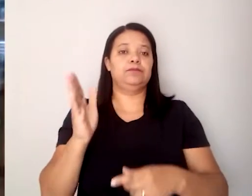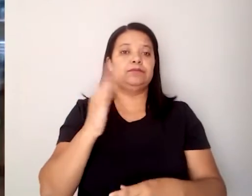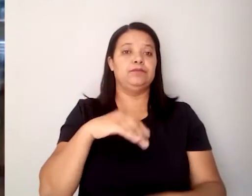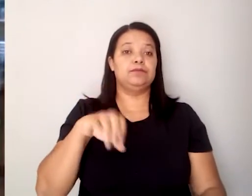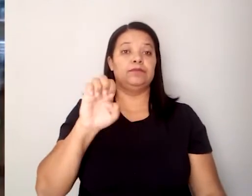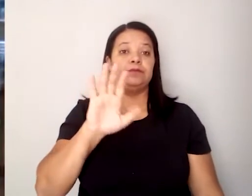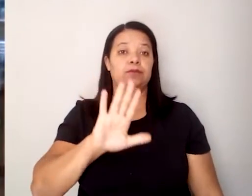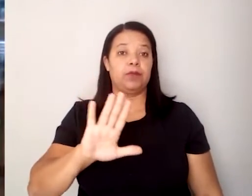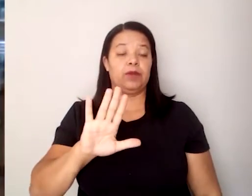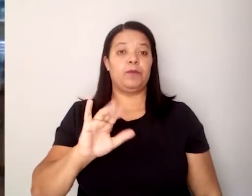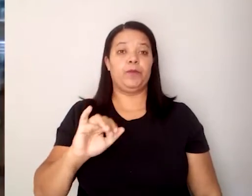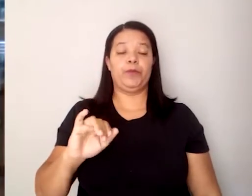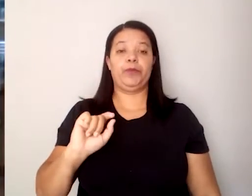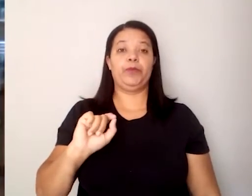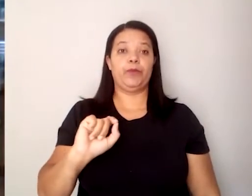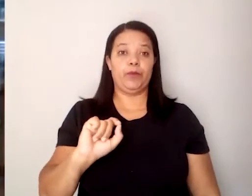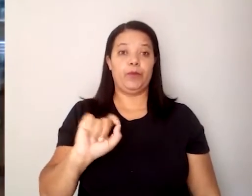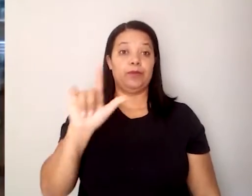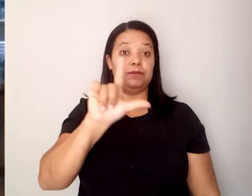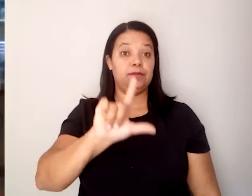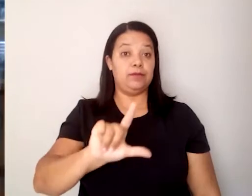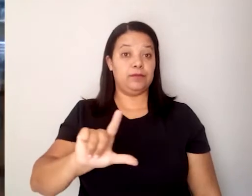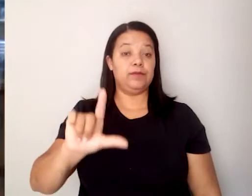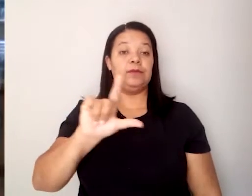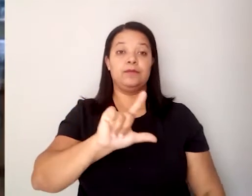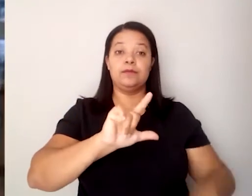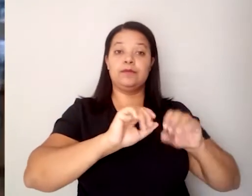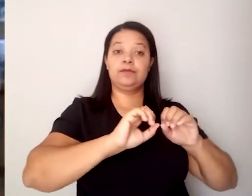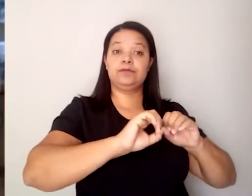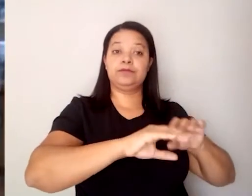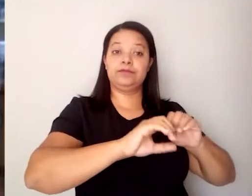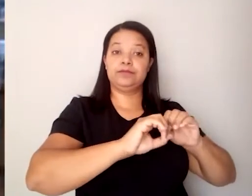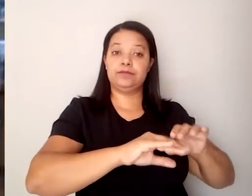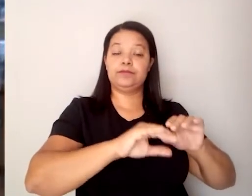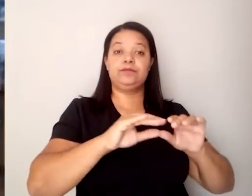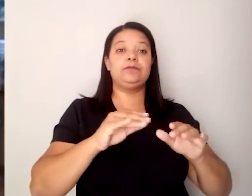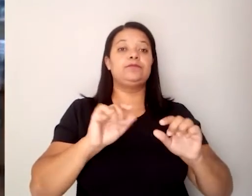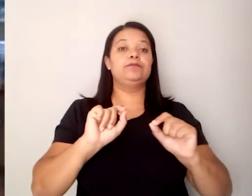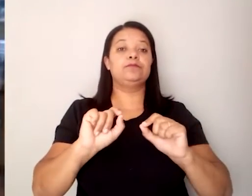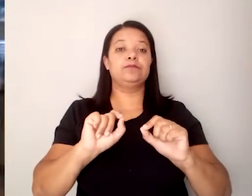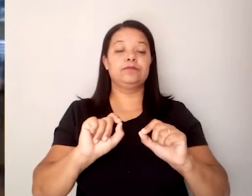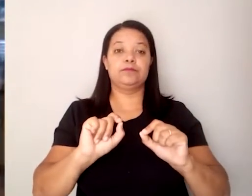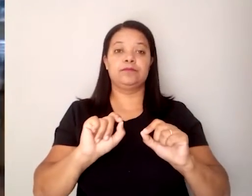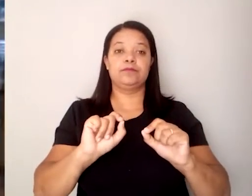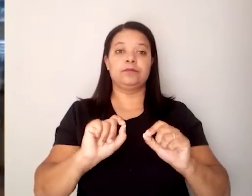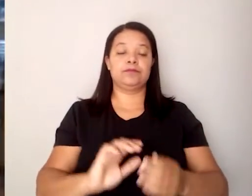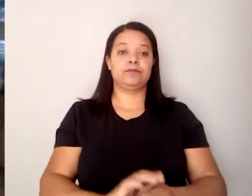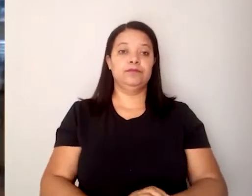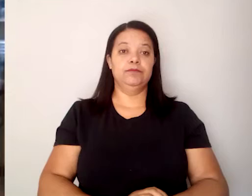uma prática chamada literatura, a prática da letra? Essas